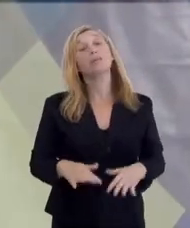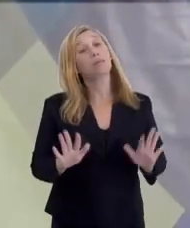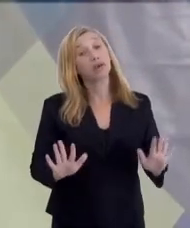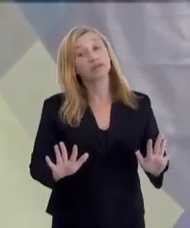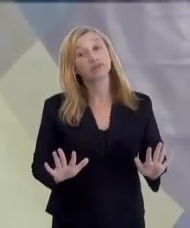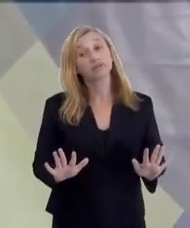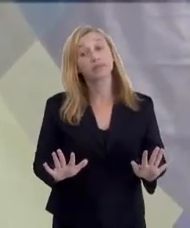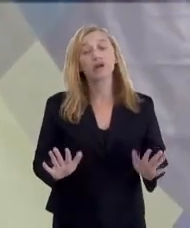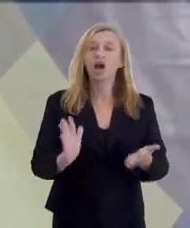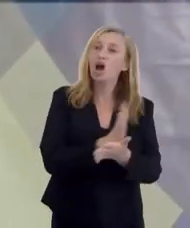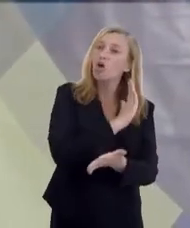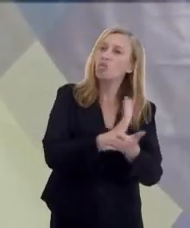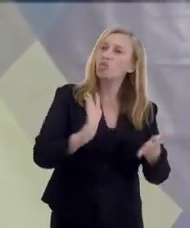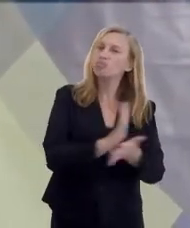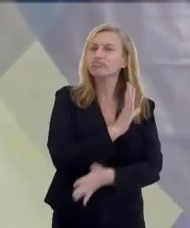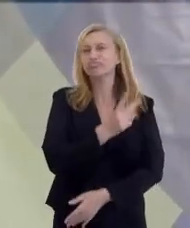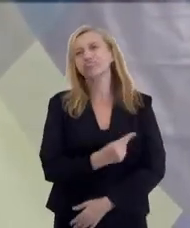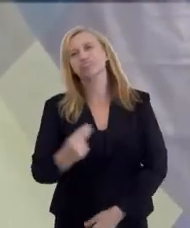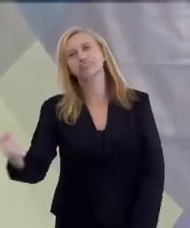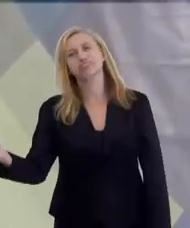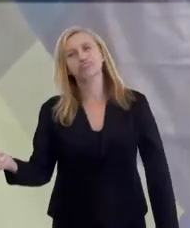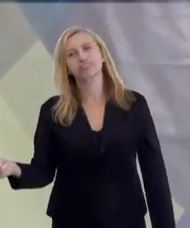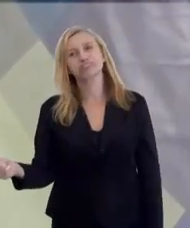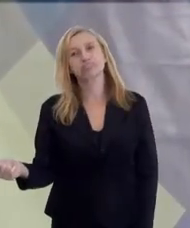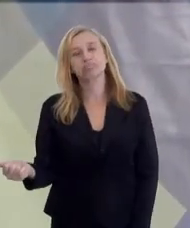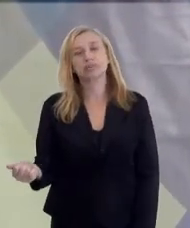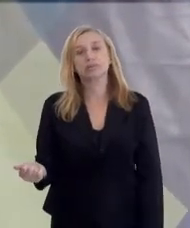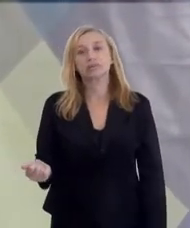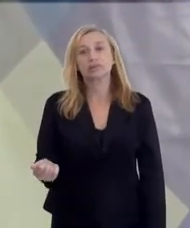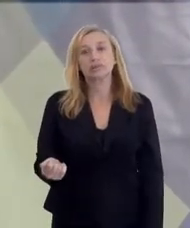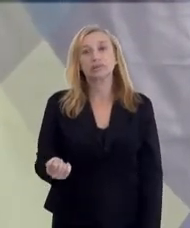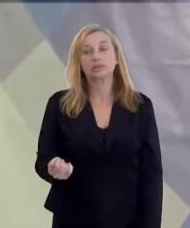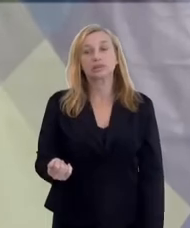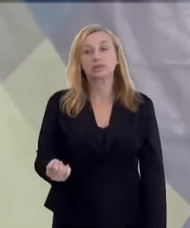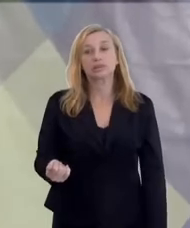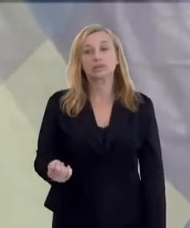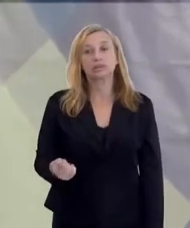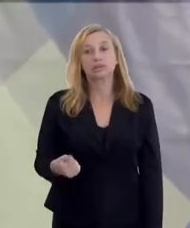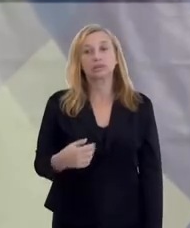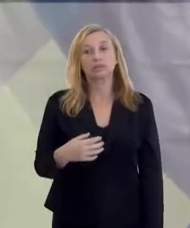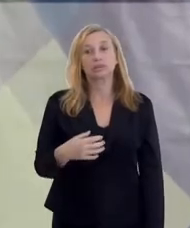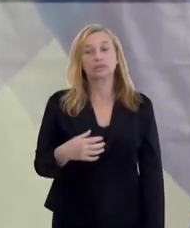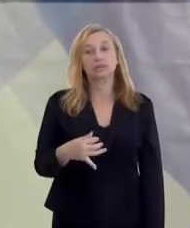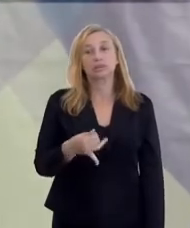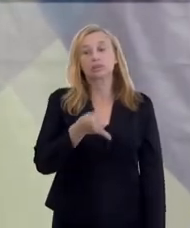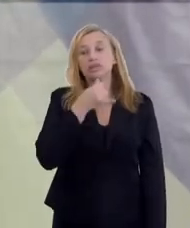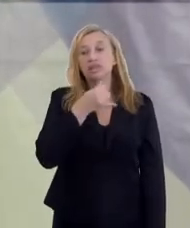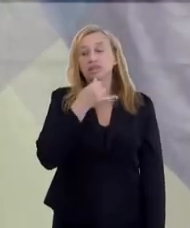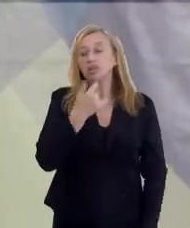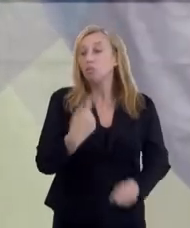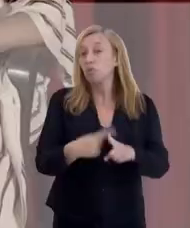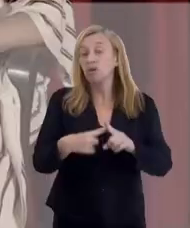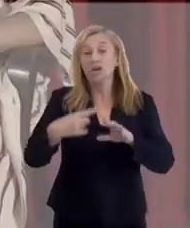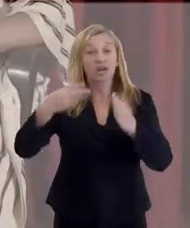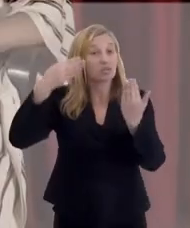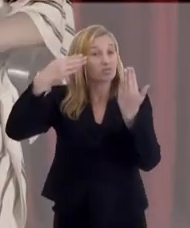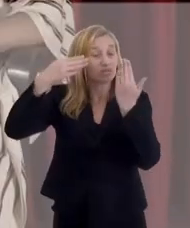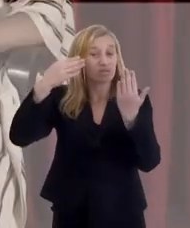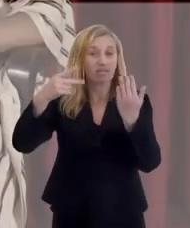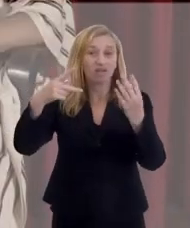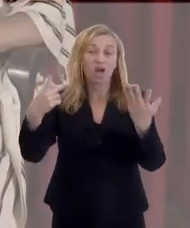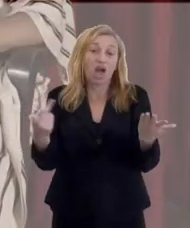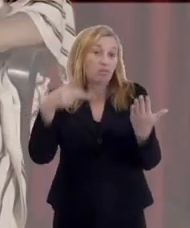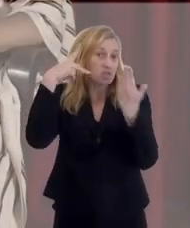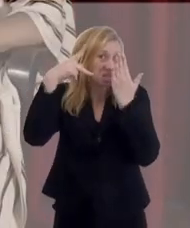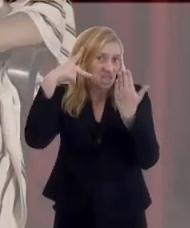Só que aí alguns saíam esfarrapados dali, porque a estrutura psicológica, psiquiátrica,